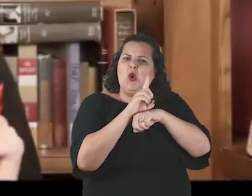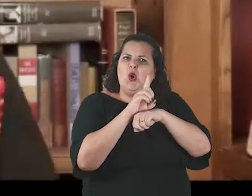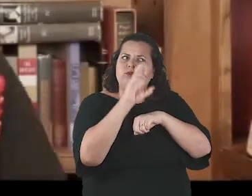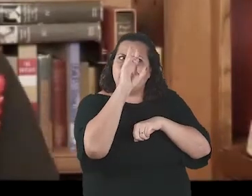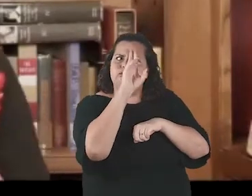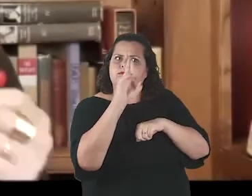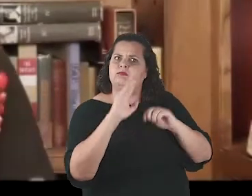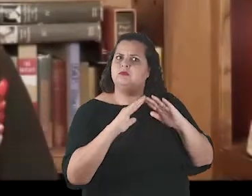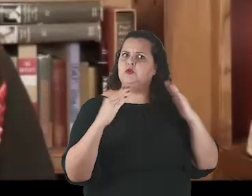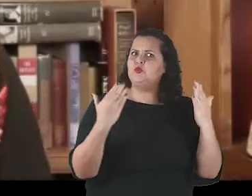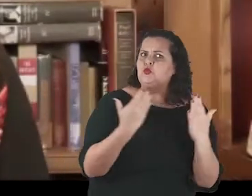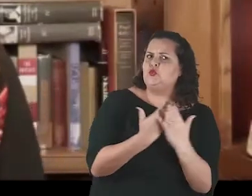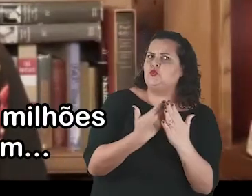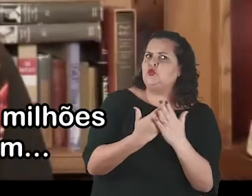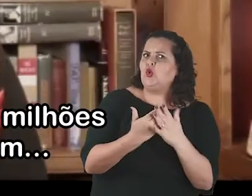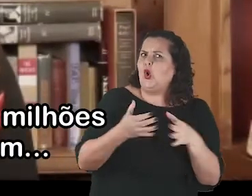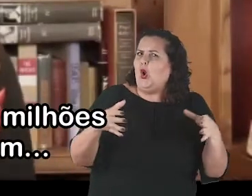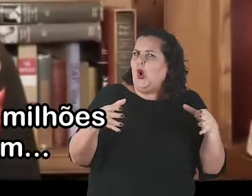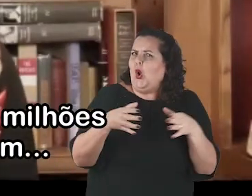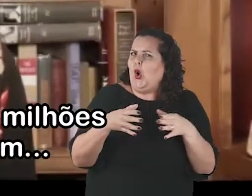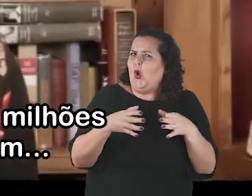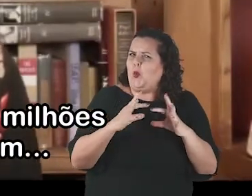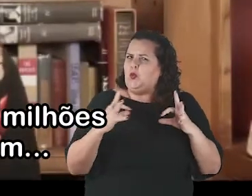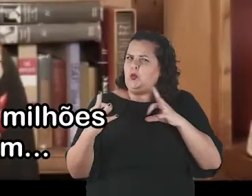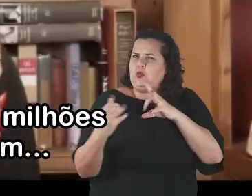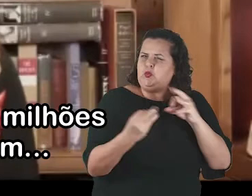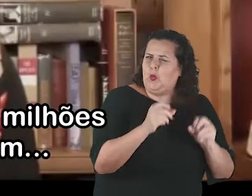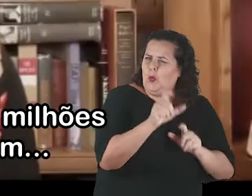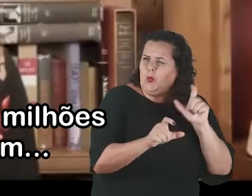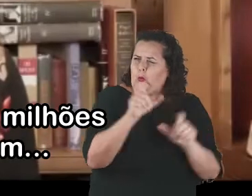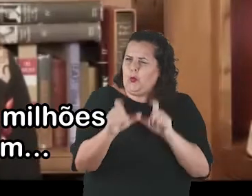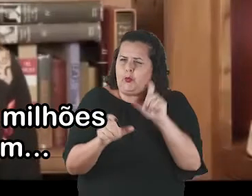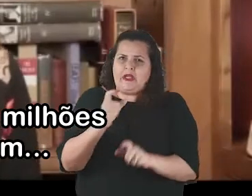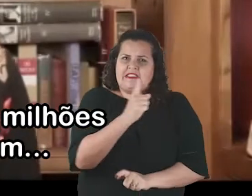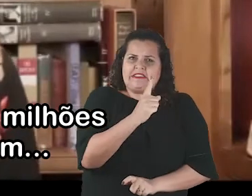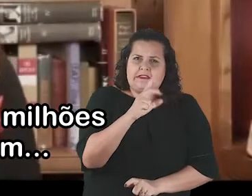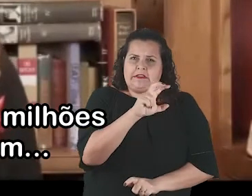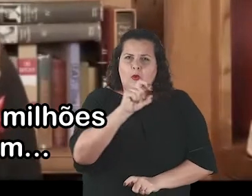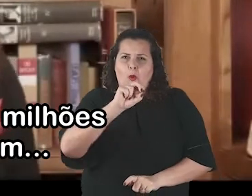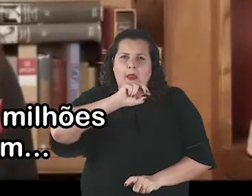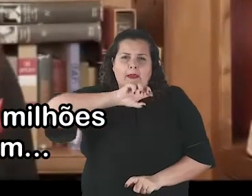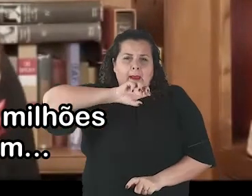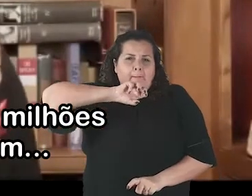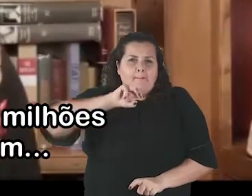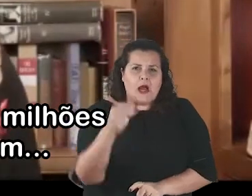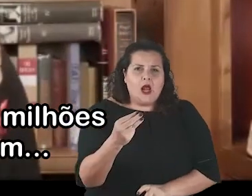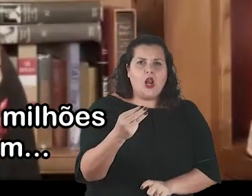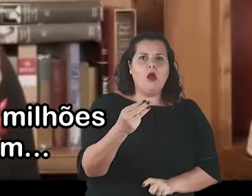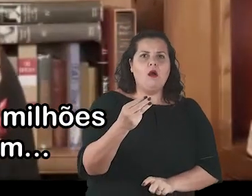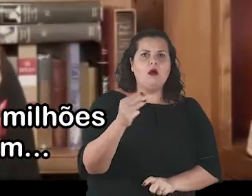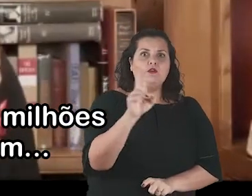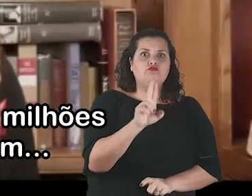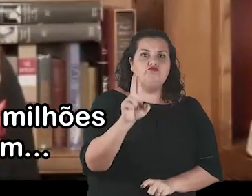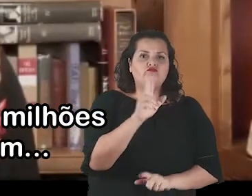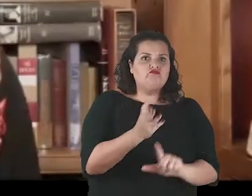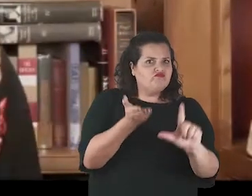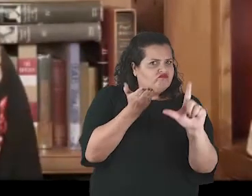que fazem parte desse grupo impressionante de 150 milhões de usuários do Google Classroom,